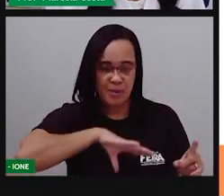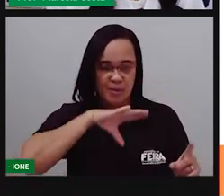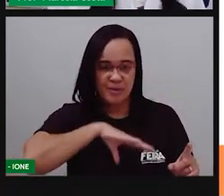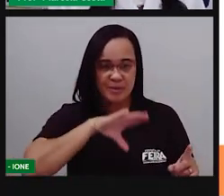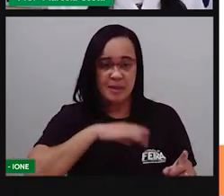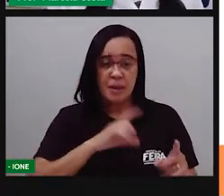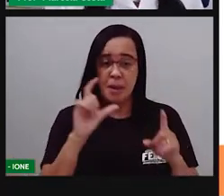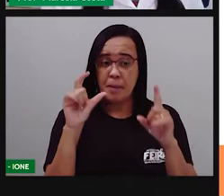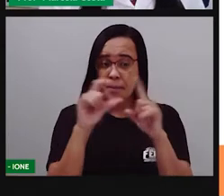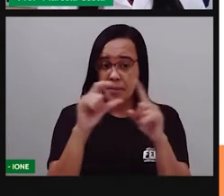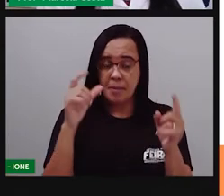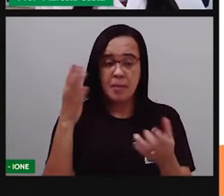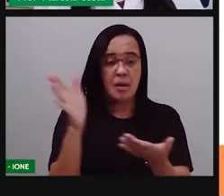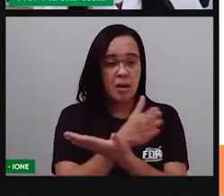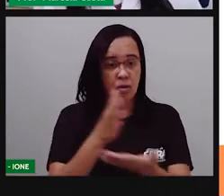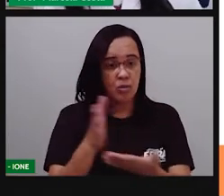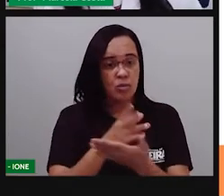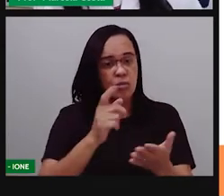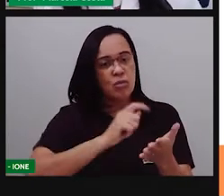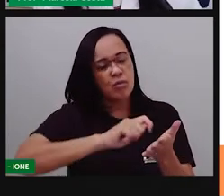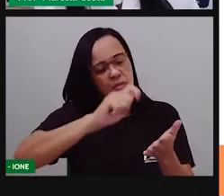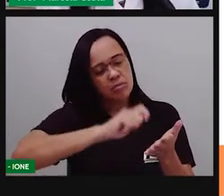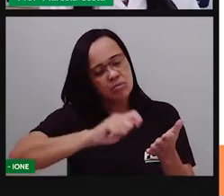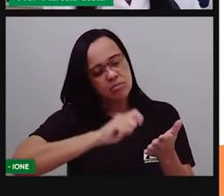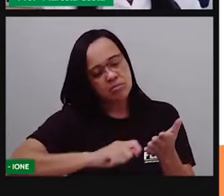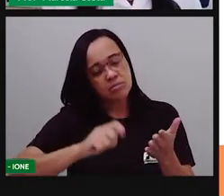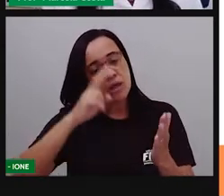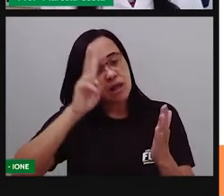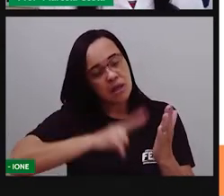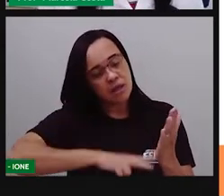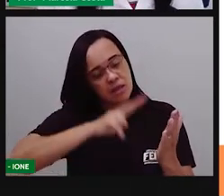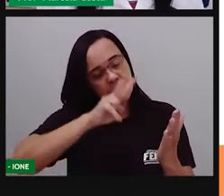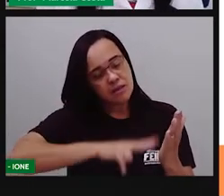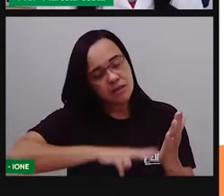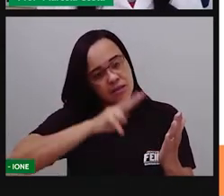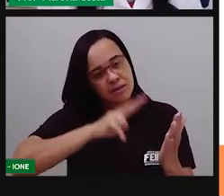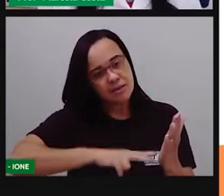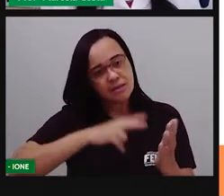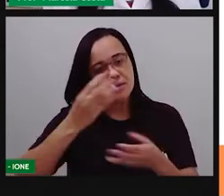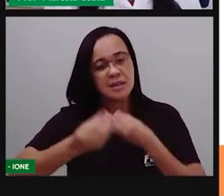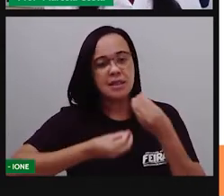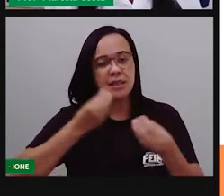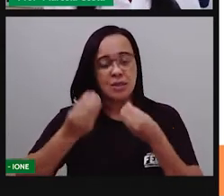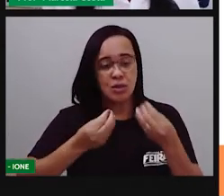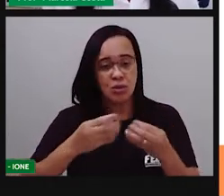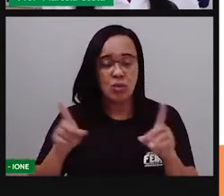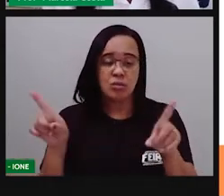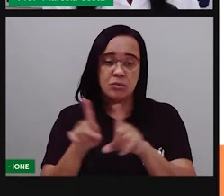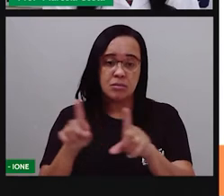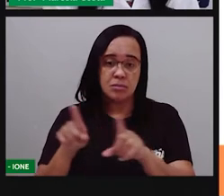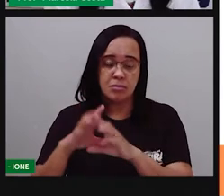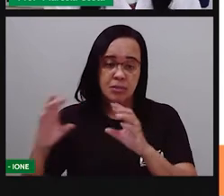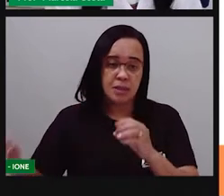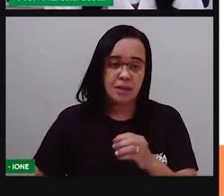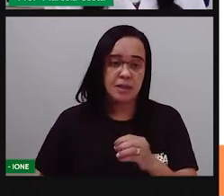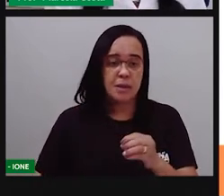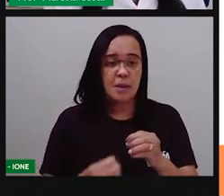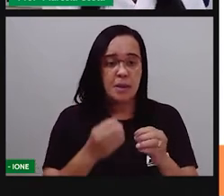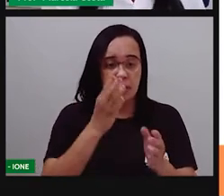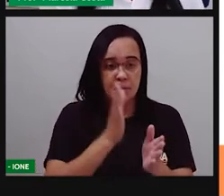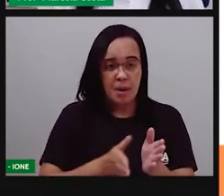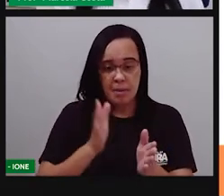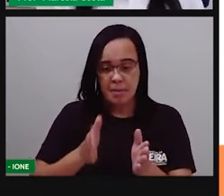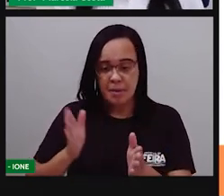palavras. Vai separar as sílabas e vai formar outras palavras com as sílabas que